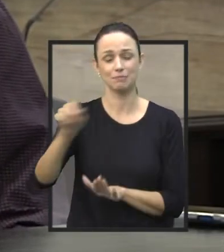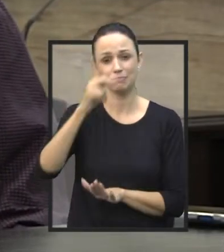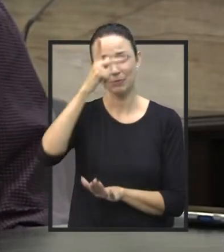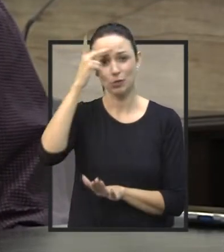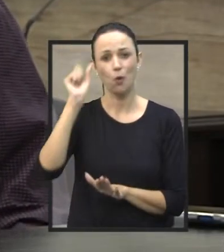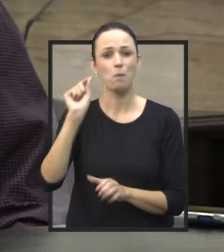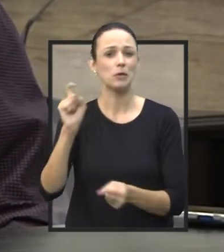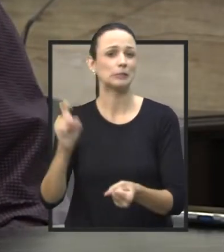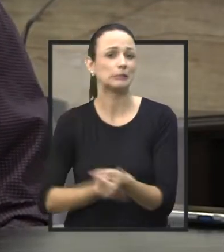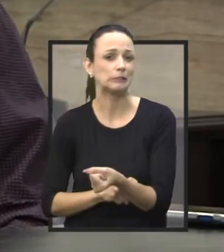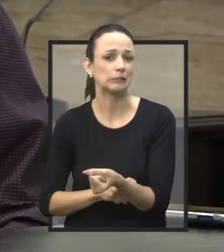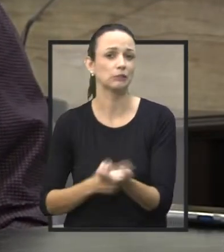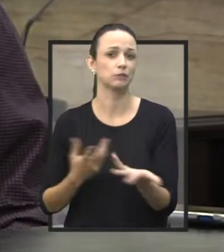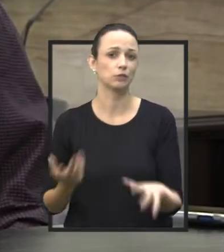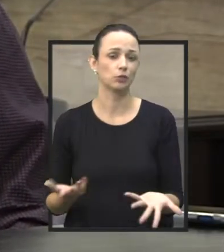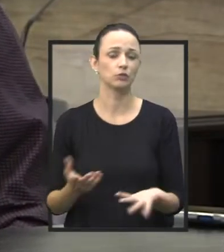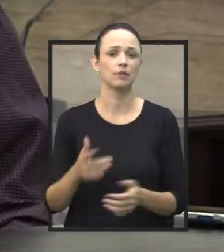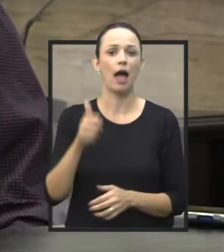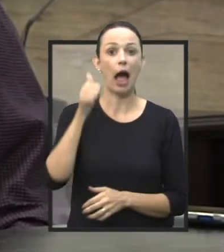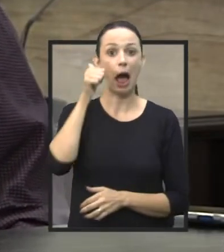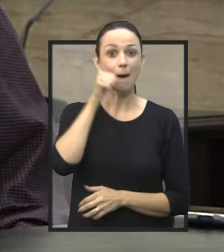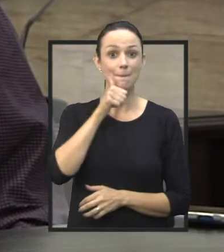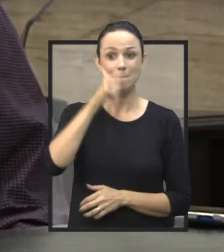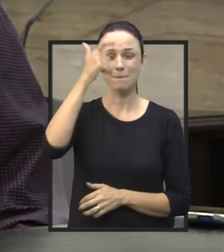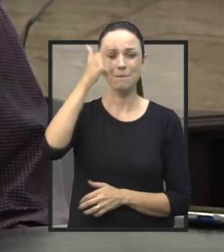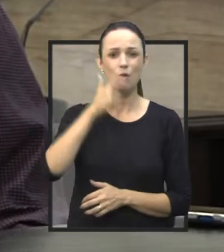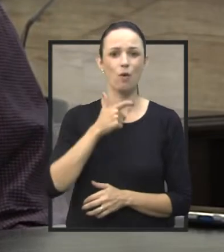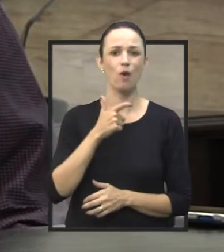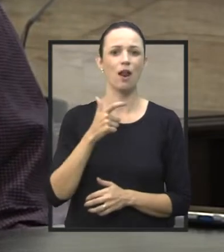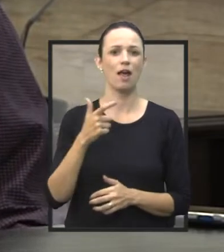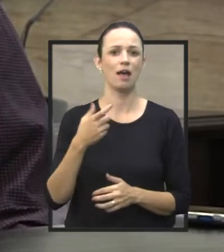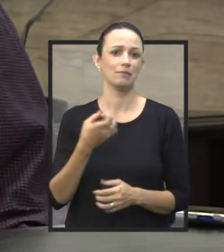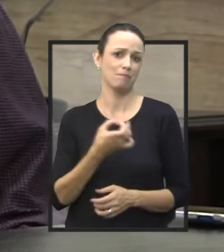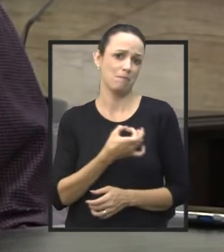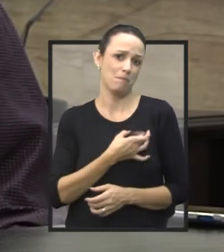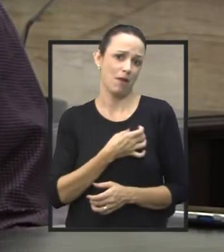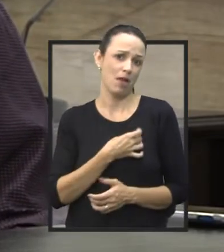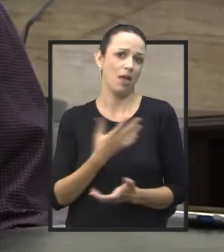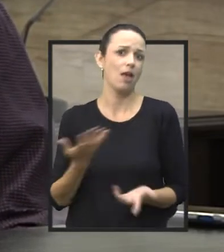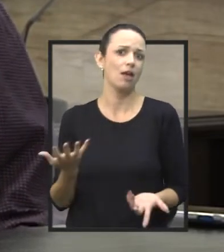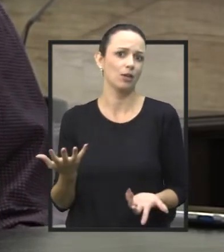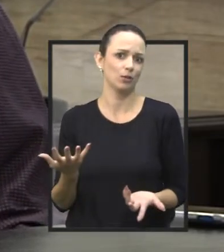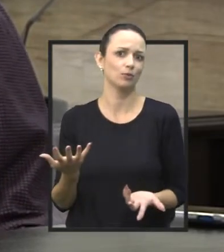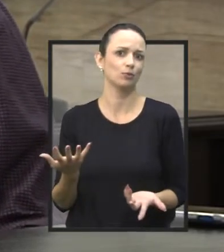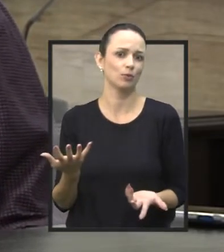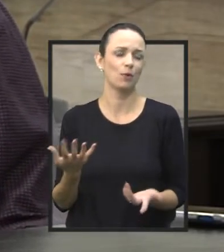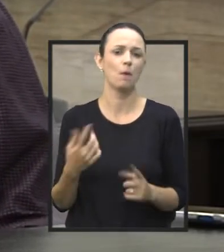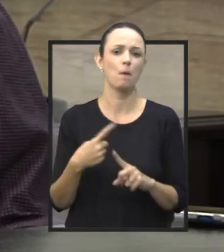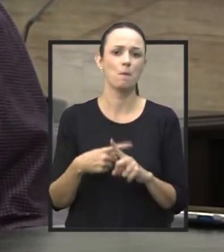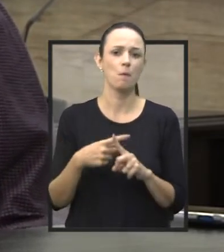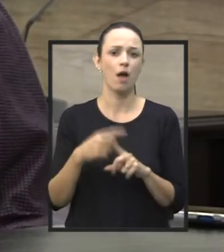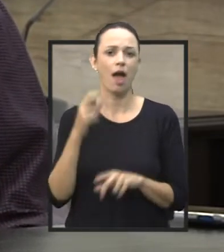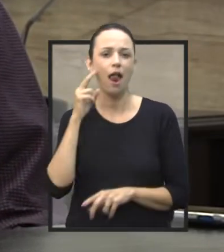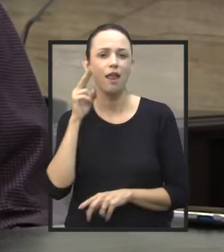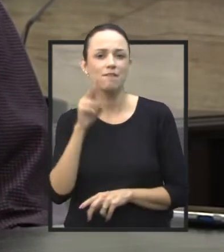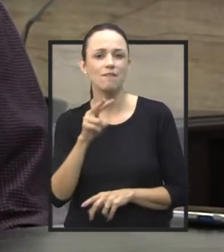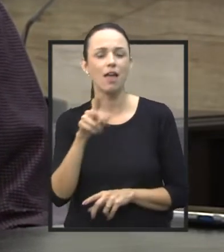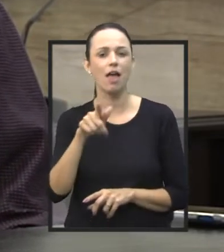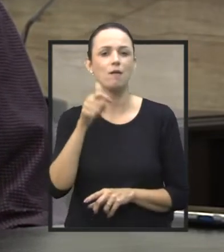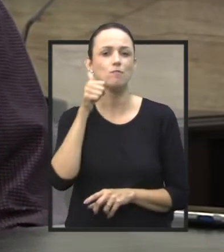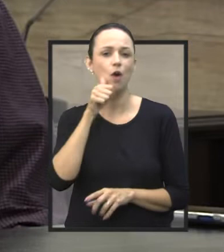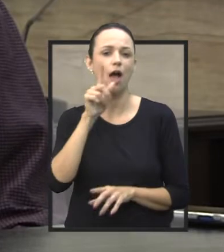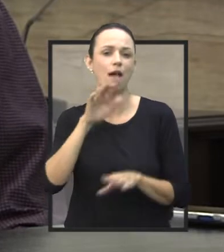Então, mulheres, elas se sentem mais intimidadas, porque eles veem muitas vezes a